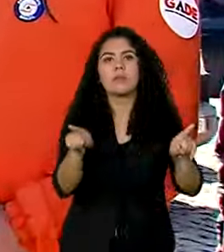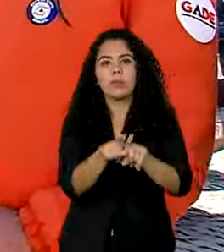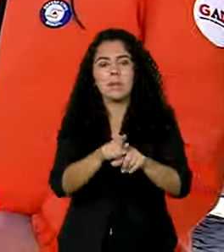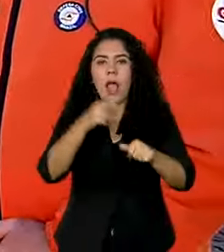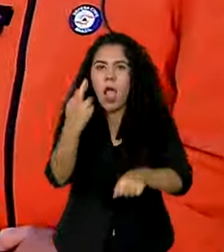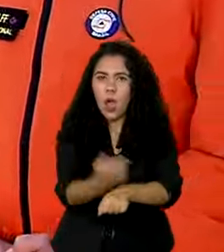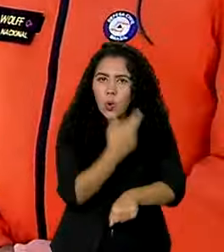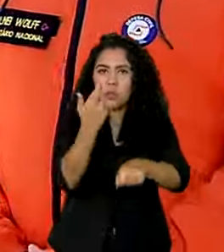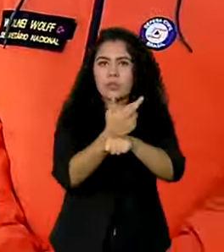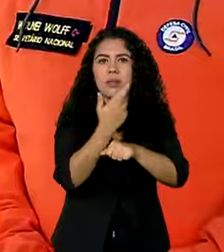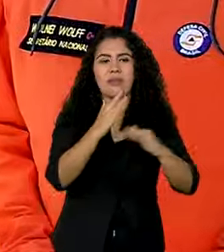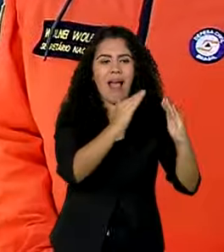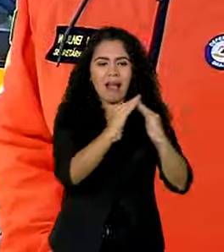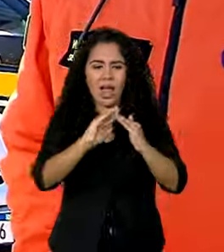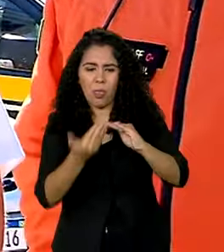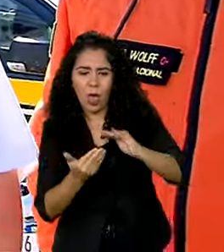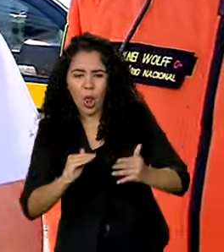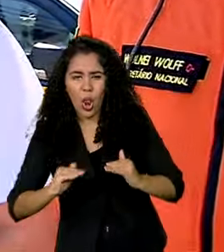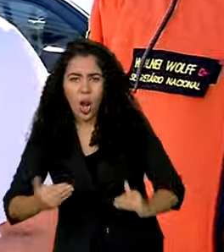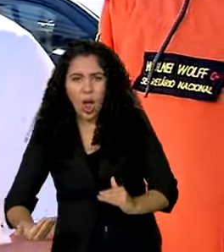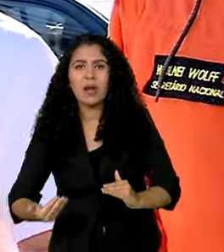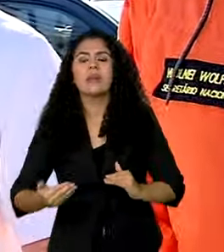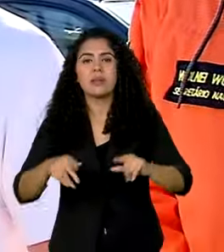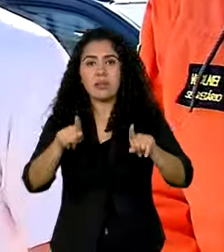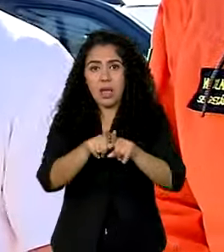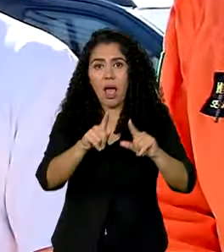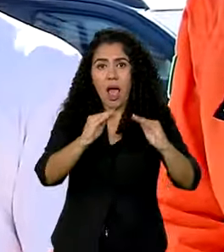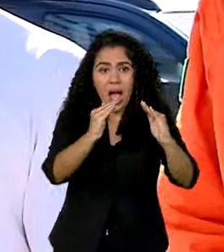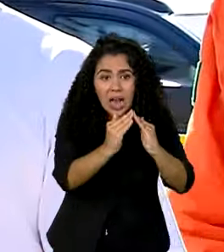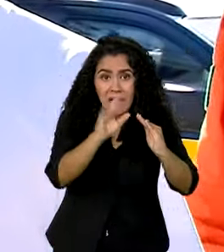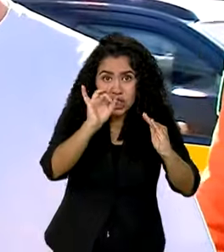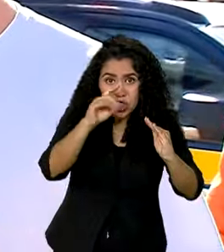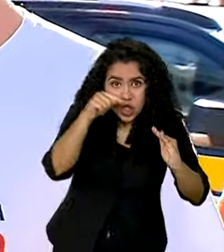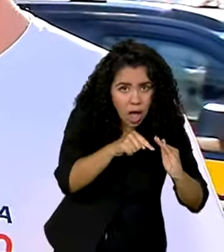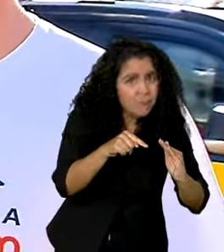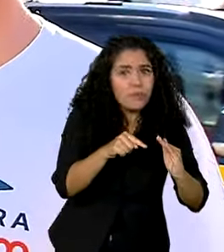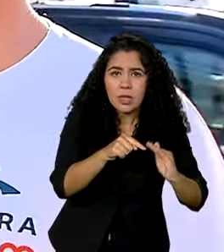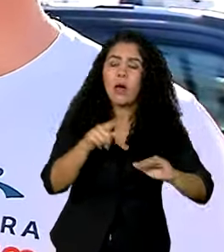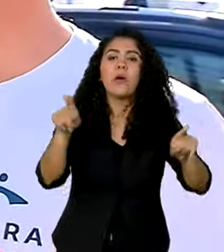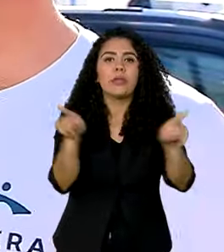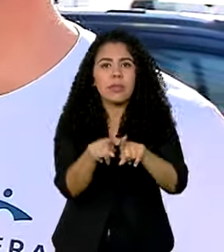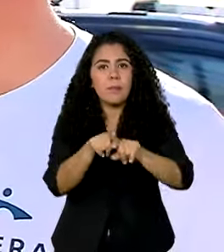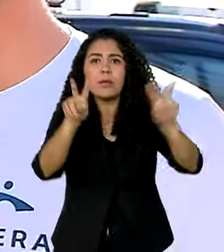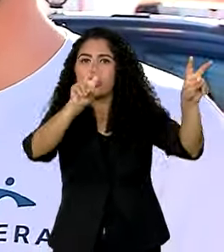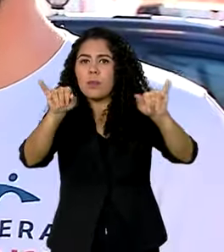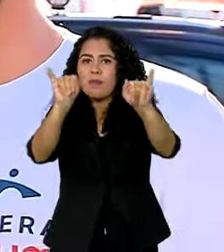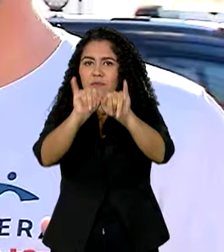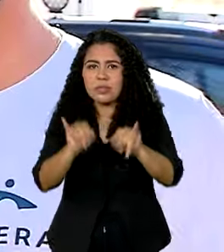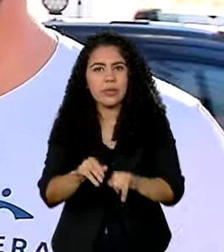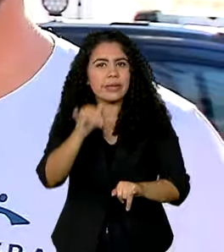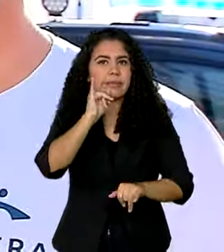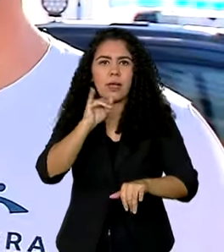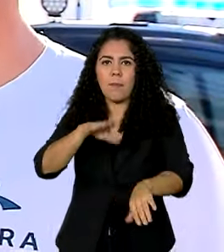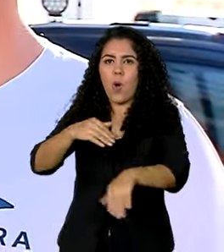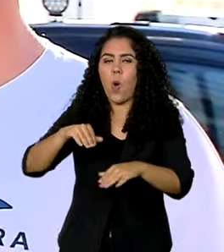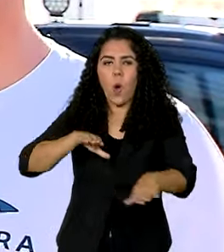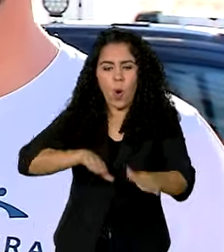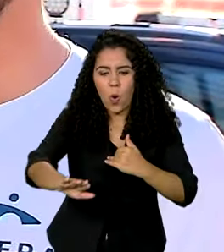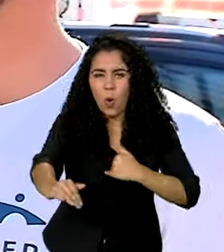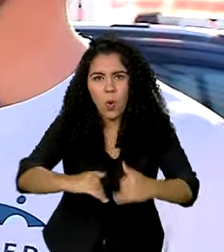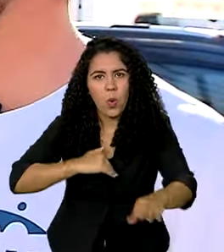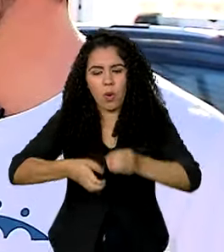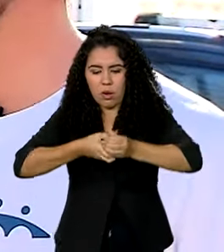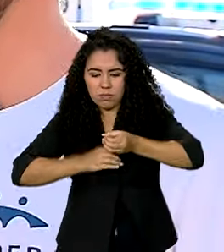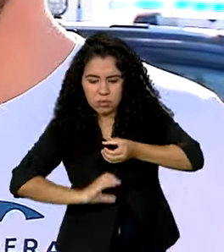reconstrução das casas destruídas, onde não é só a casa que a gente tem que pensar, mas sim todo esse contexto de infraestrutura e de vencimento de cada uma das